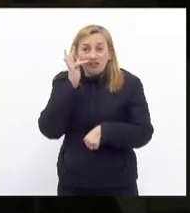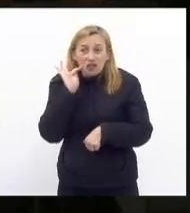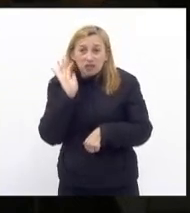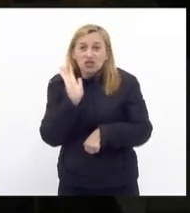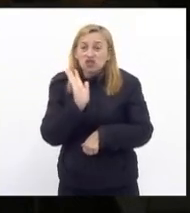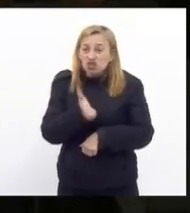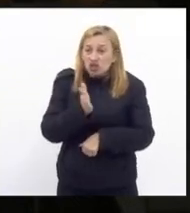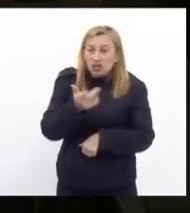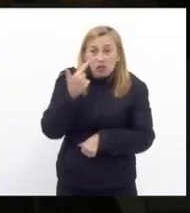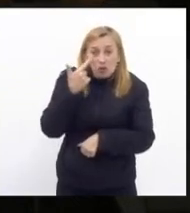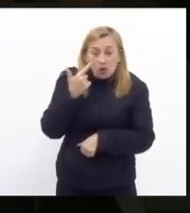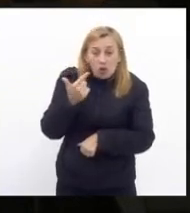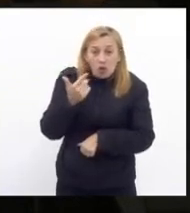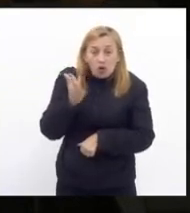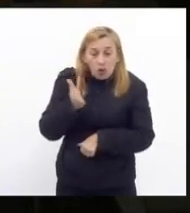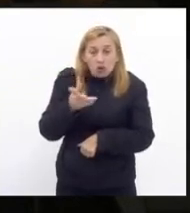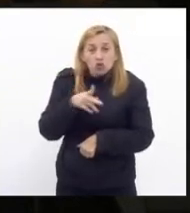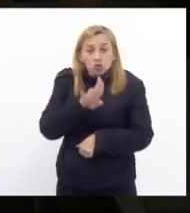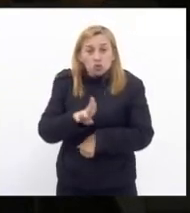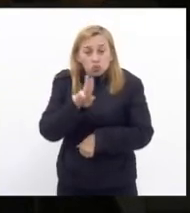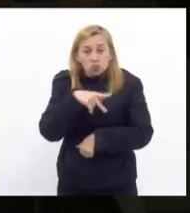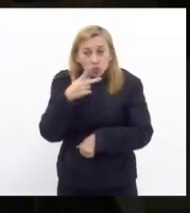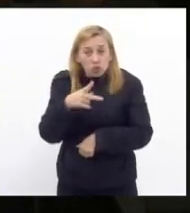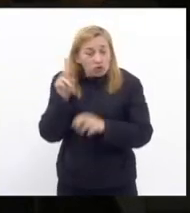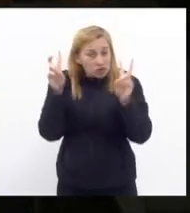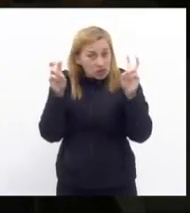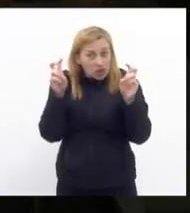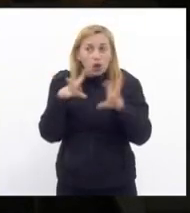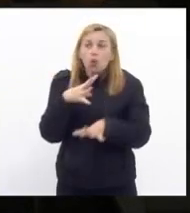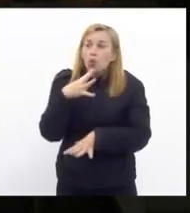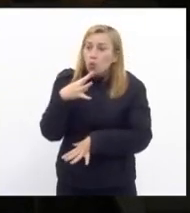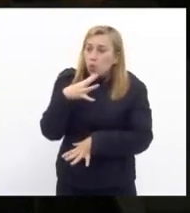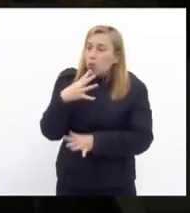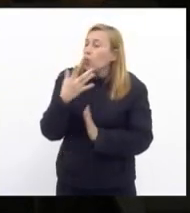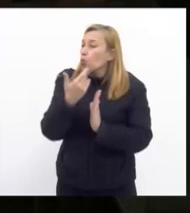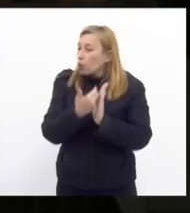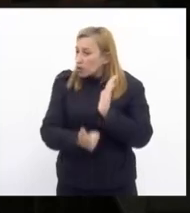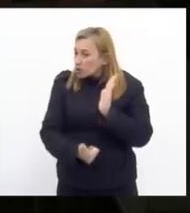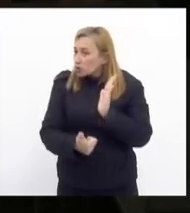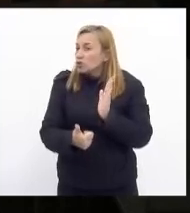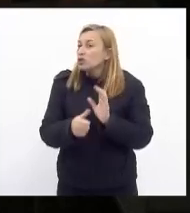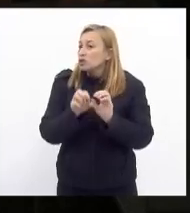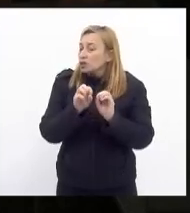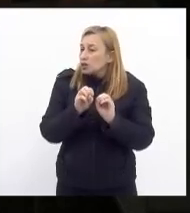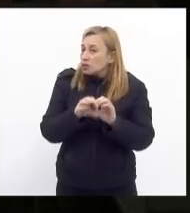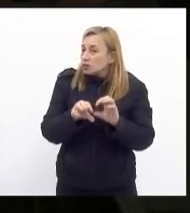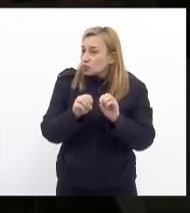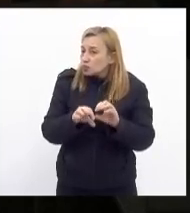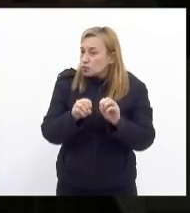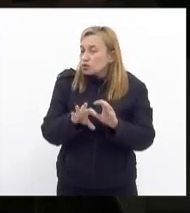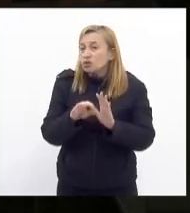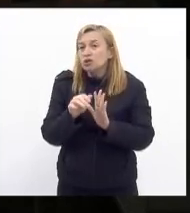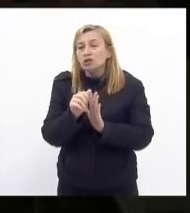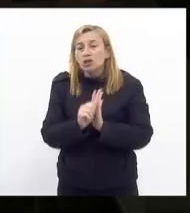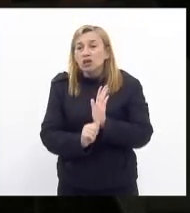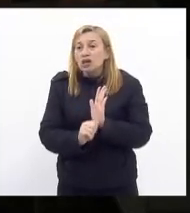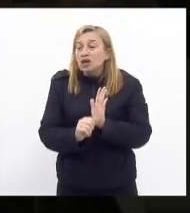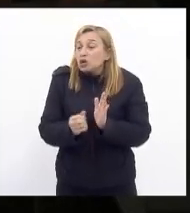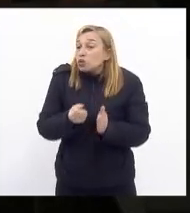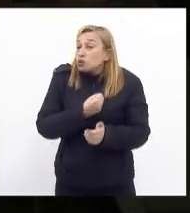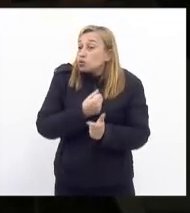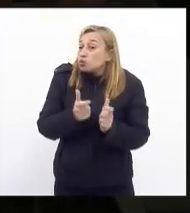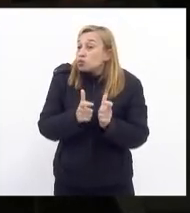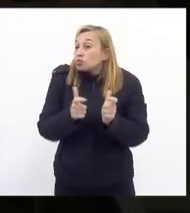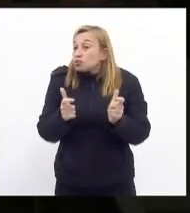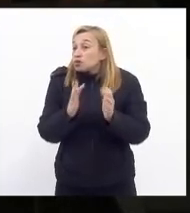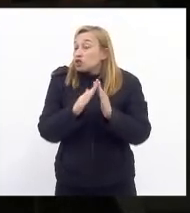hoje fazendo uso da palavra sobre esse tema eu conheço o relatório da nossa comissão de educação é claro tem uma parte das escolas cujas